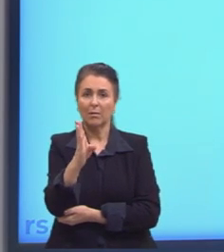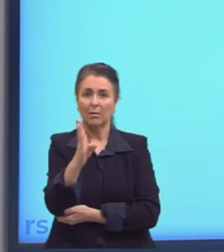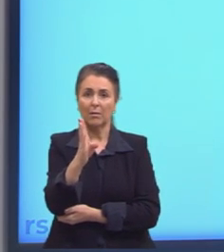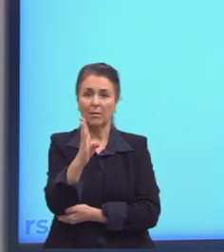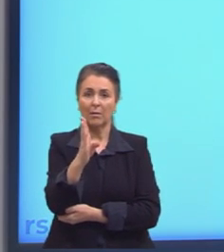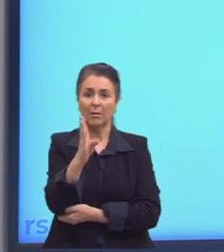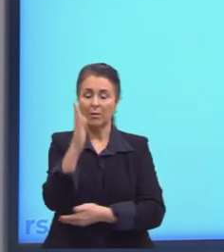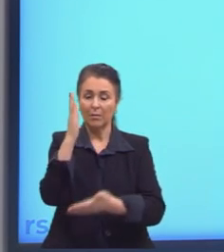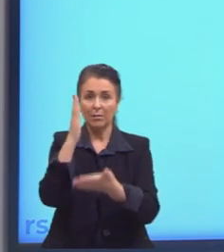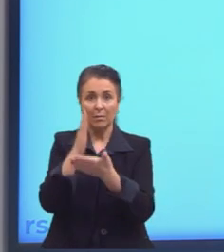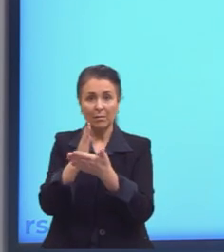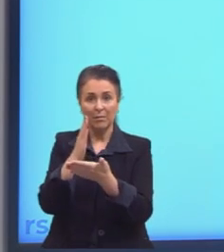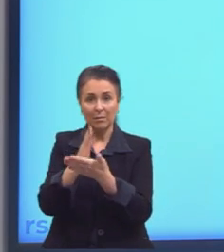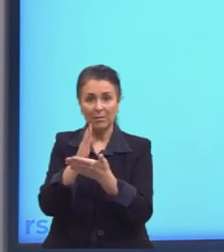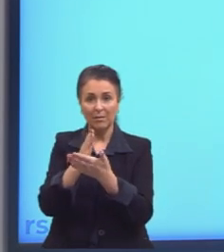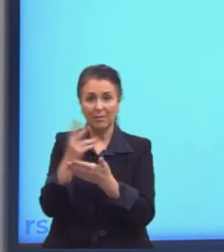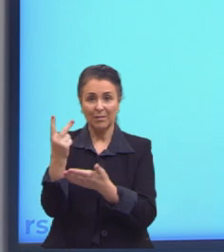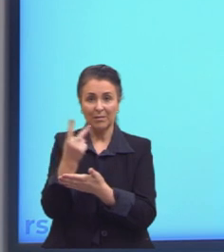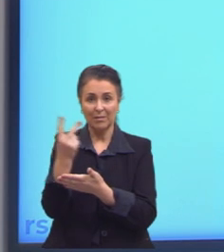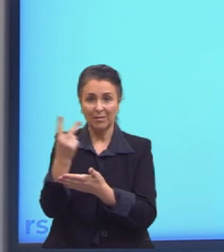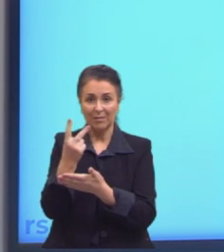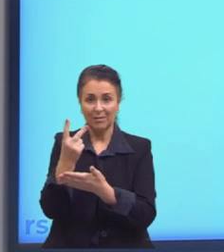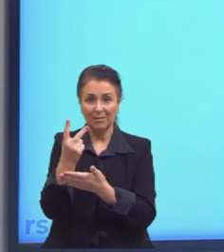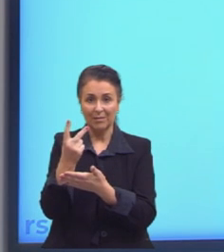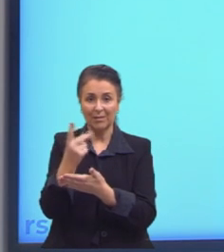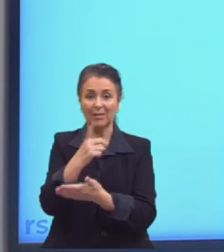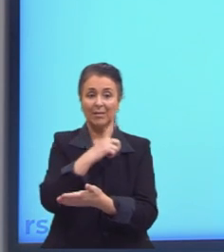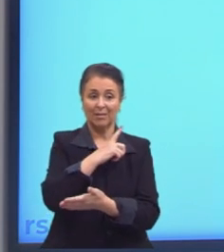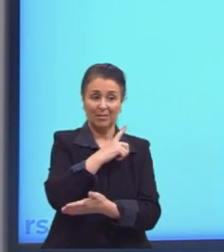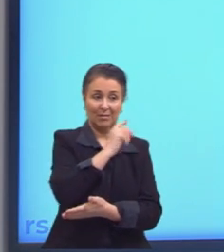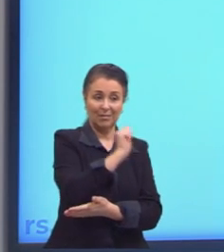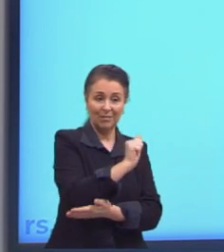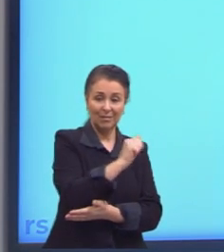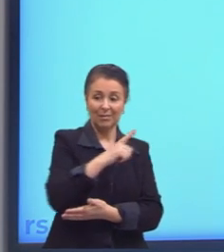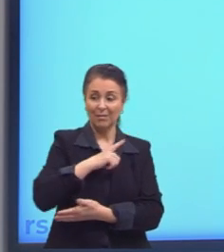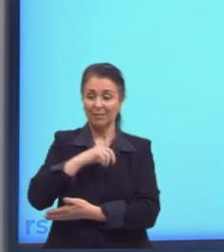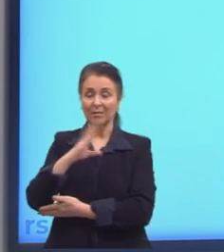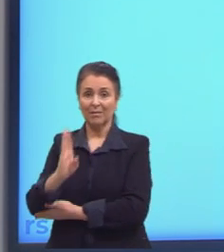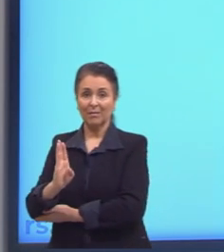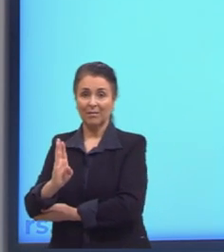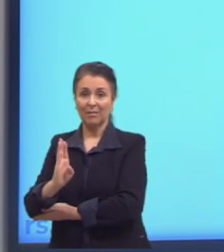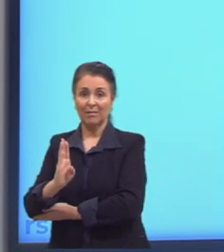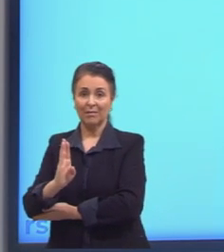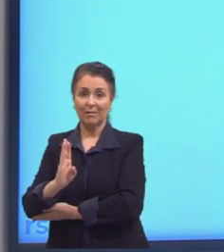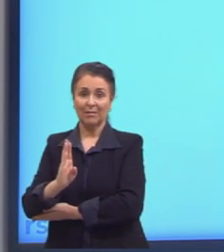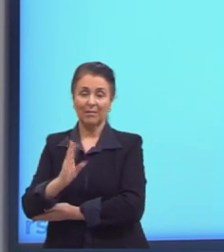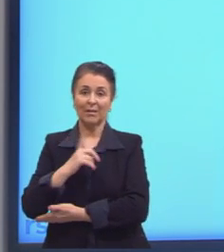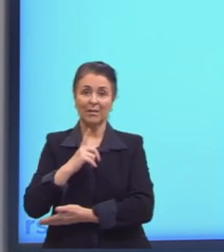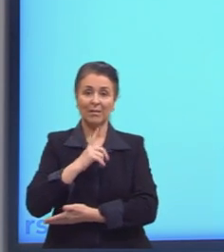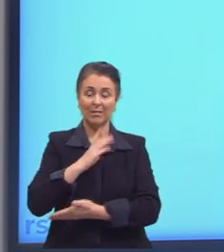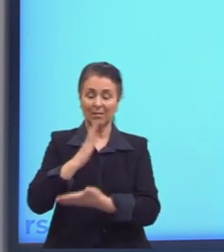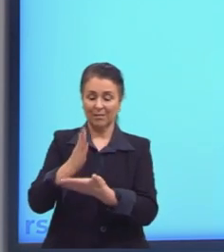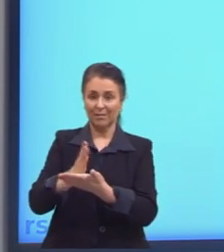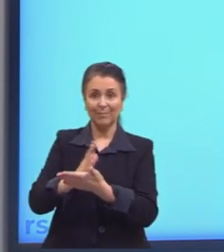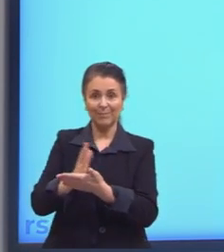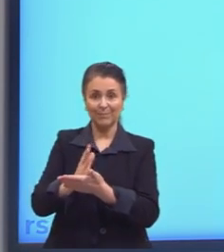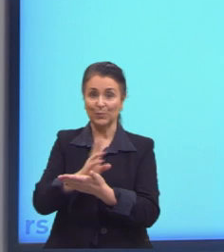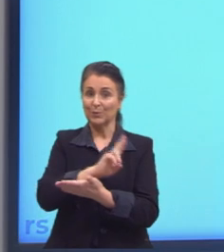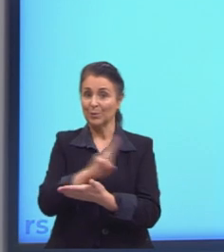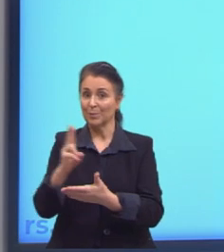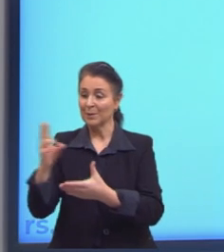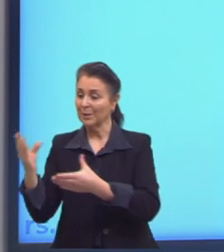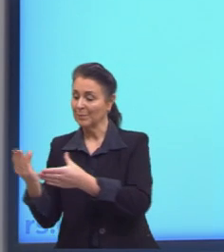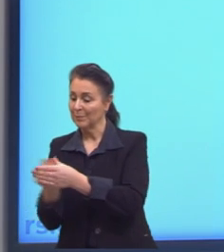que está comum, né, que faz parte do A e faz parte do B. Então, ele seria aqui a nossa intersecção.